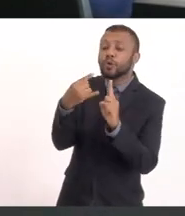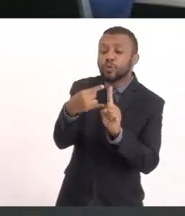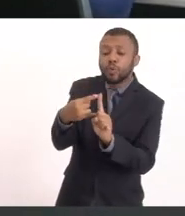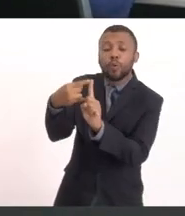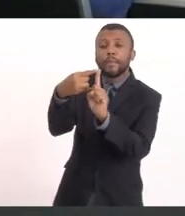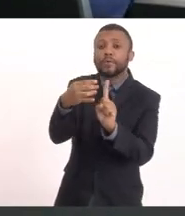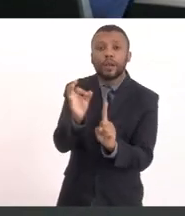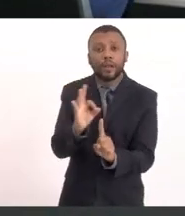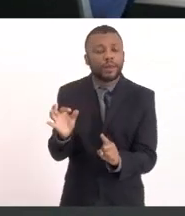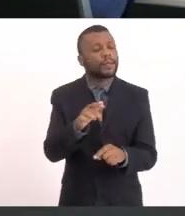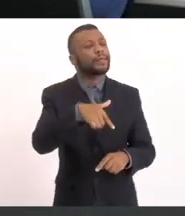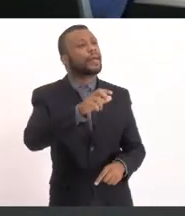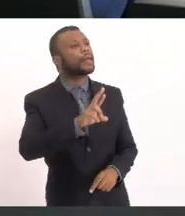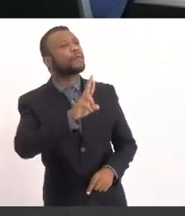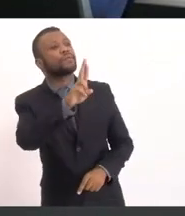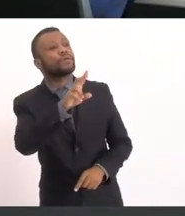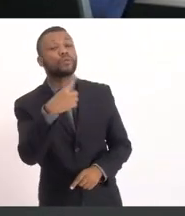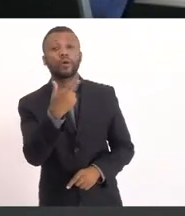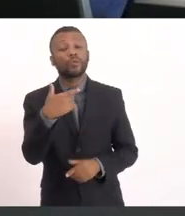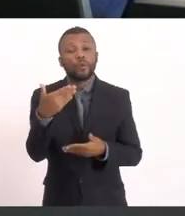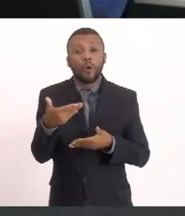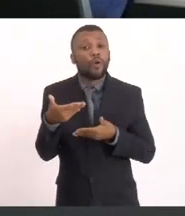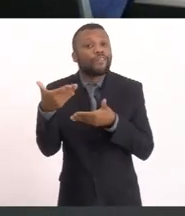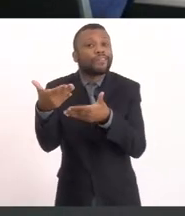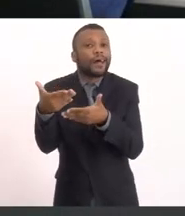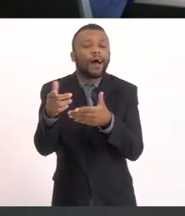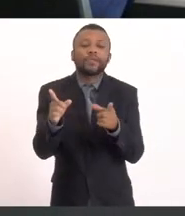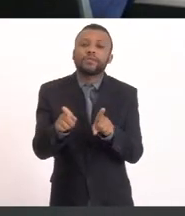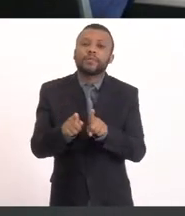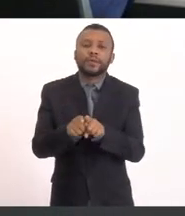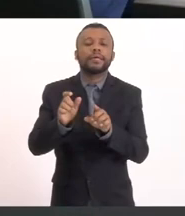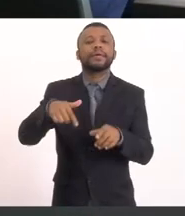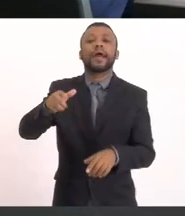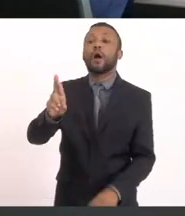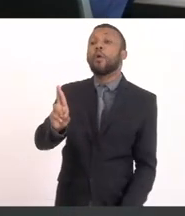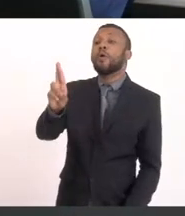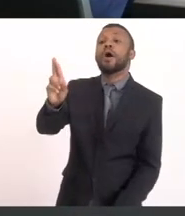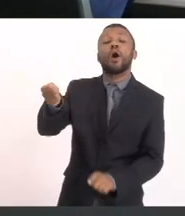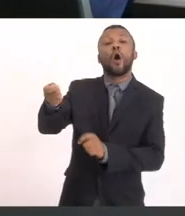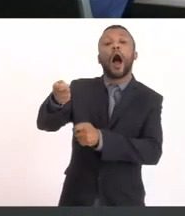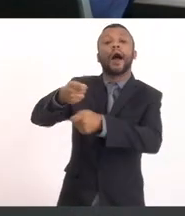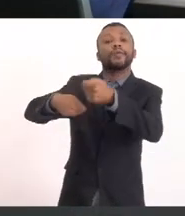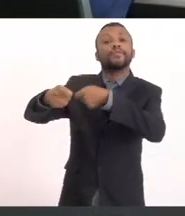E quem que está cuidando Nós como convidados E quem é o administrador Dessa sessão